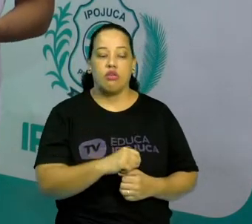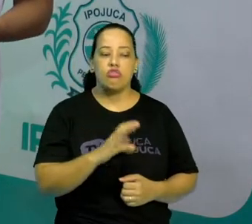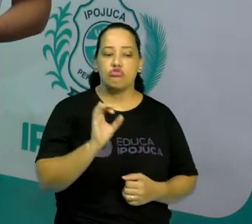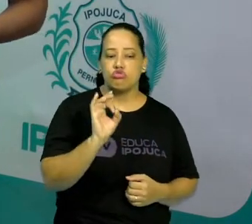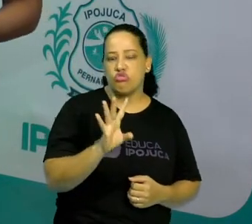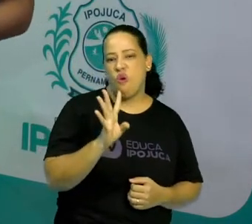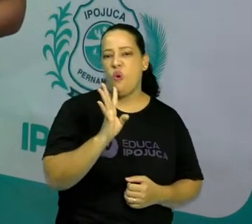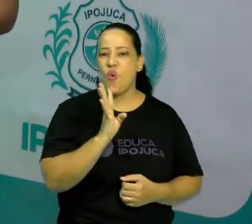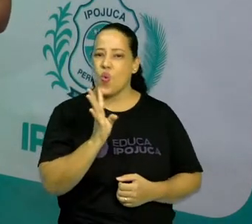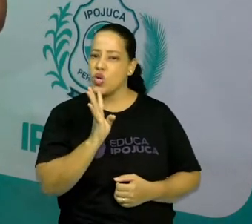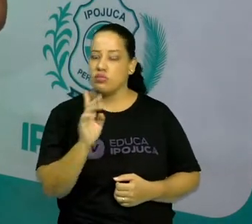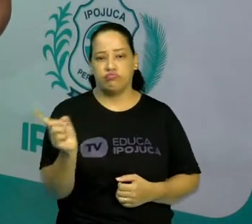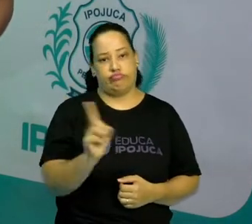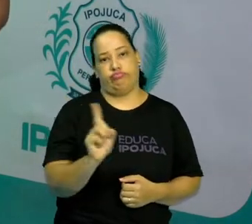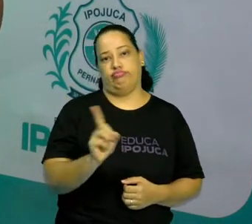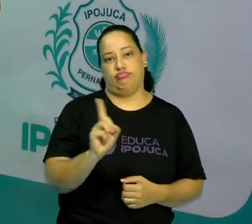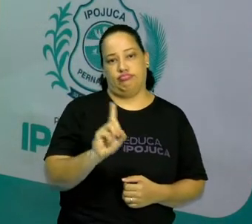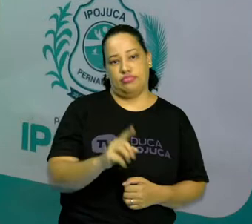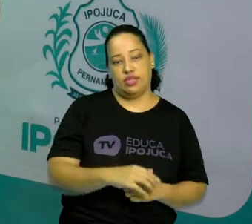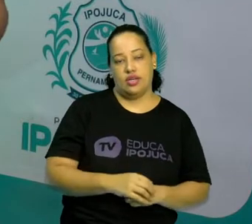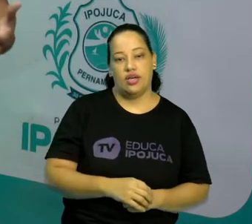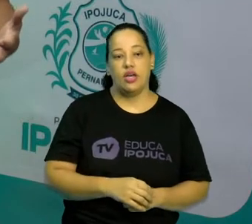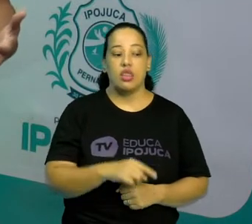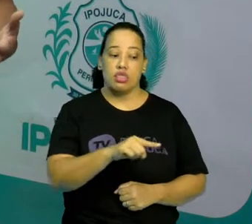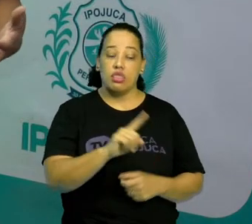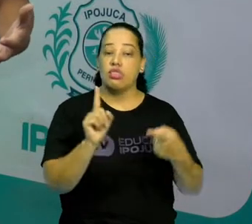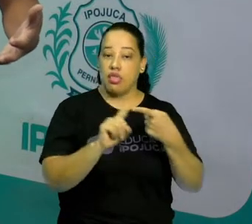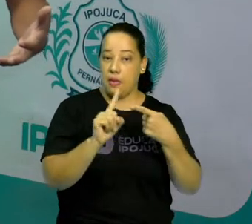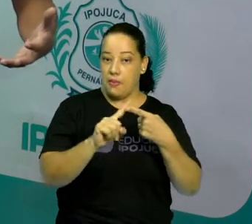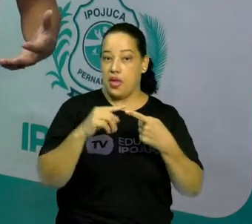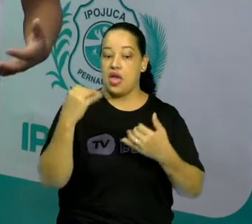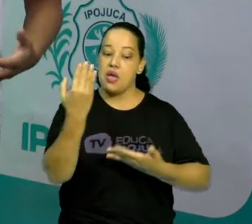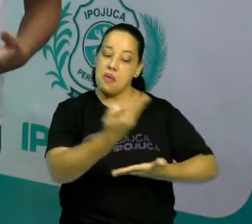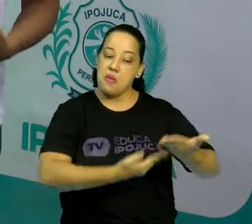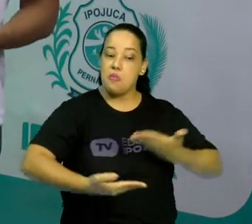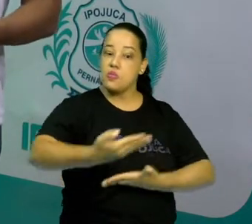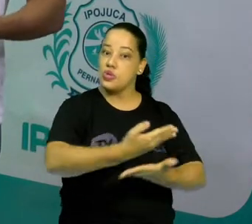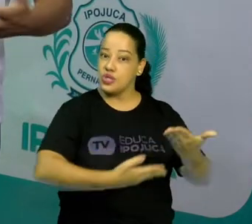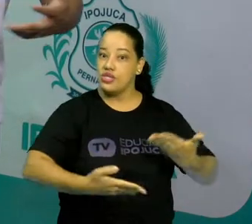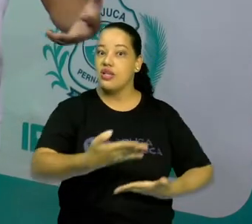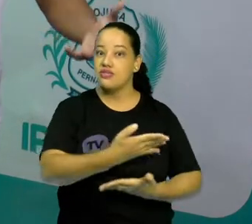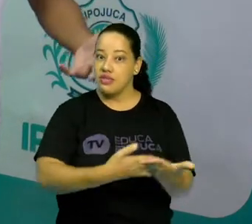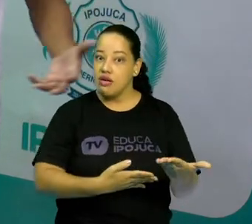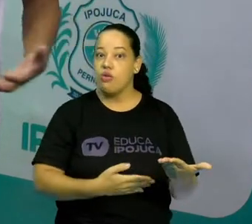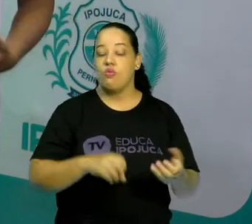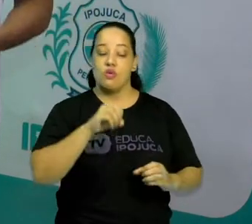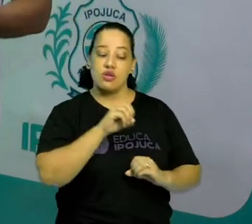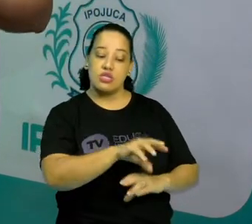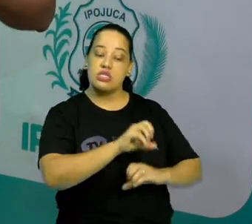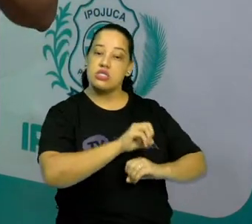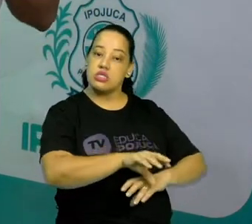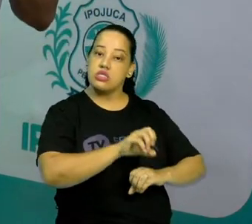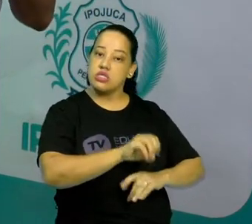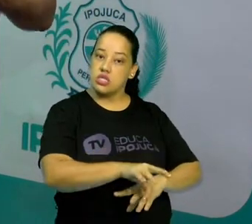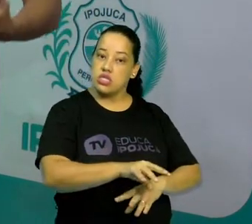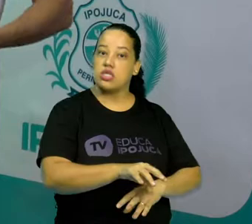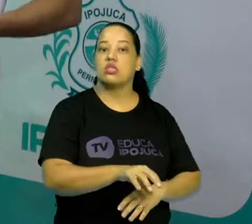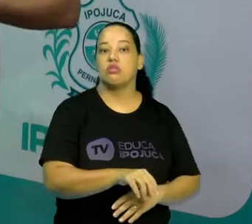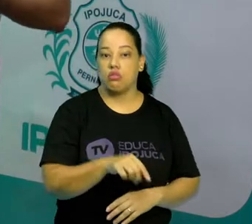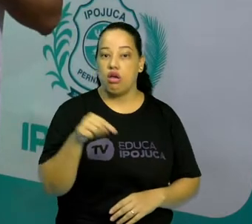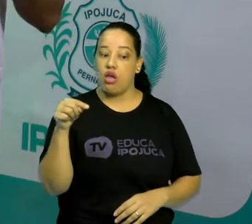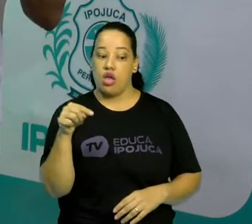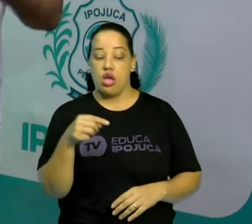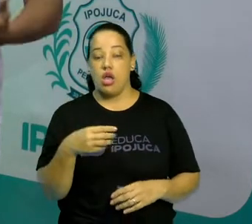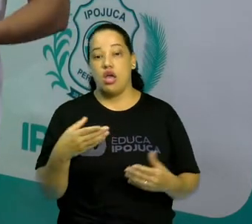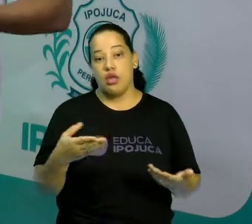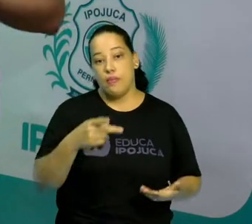conhecimento, mas também na questão da socialização. O jogo ensina e propicia com que a gente tenha